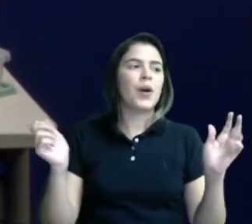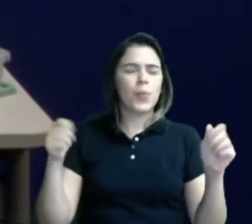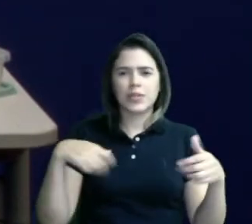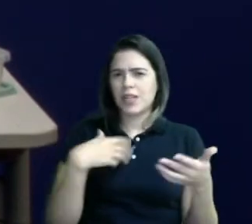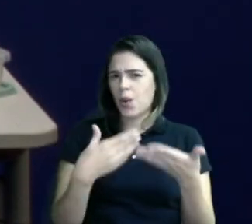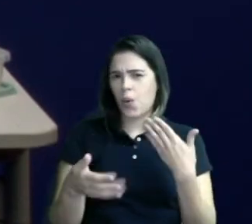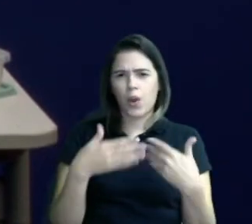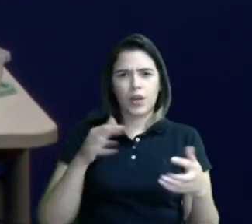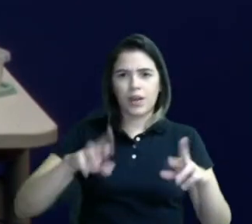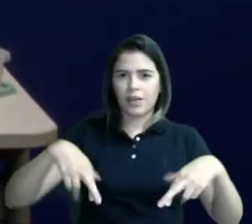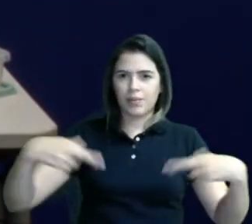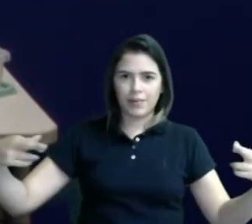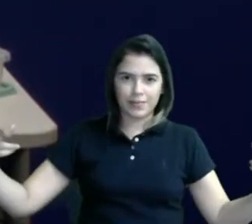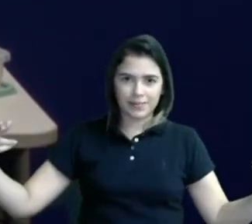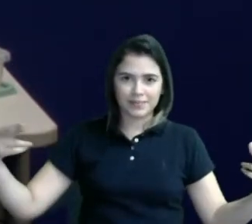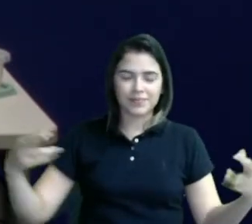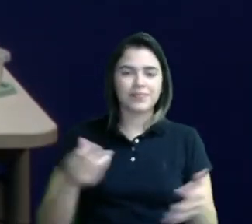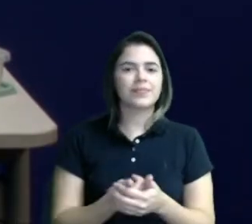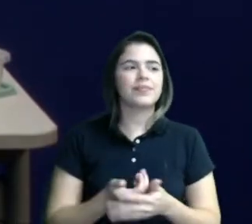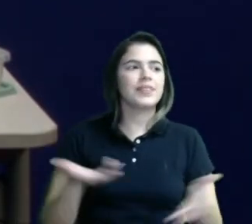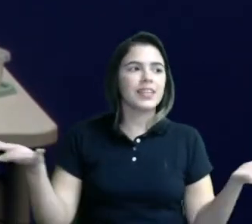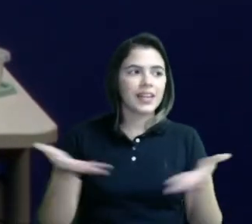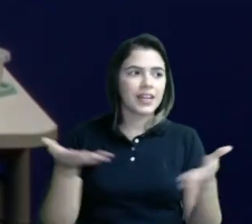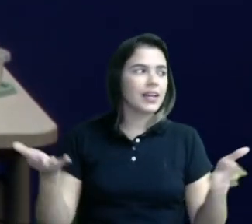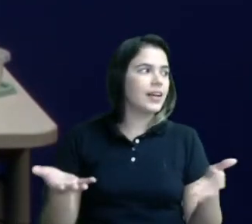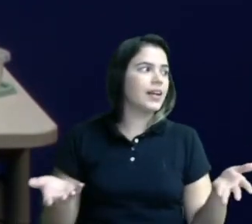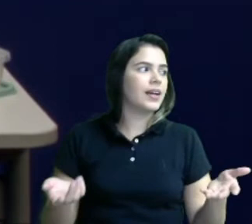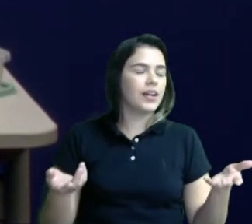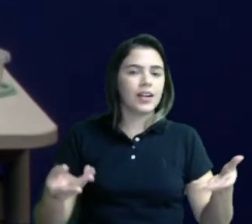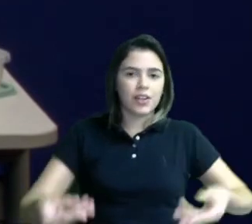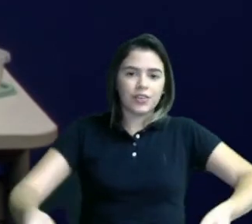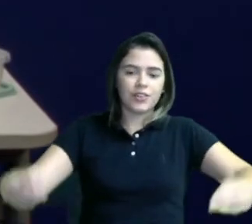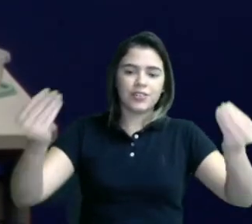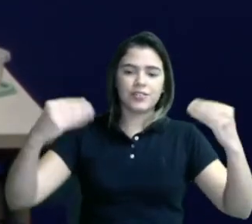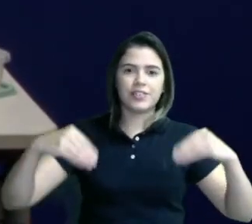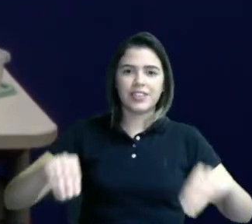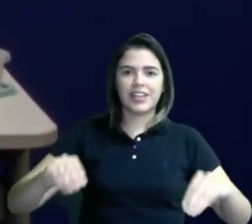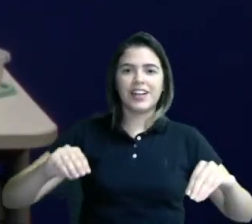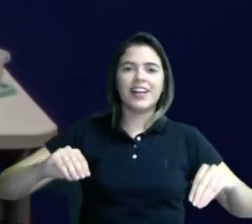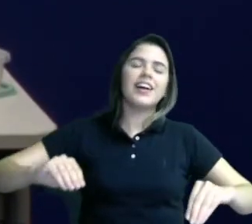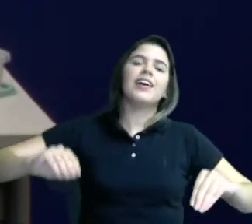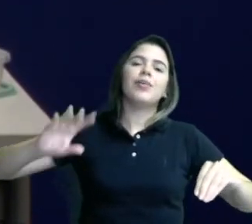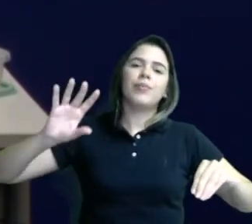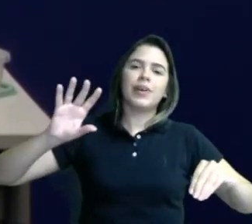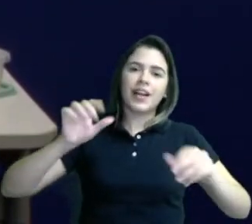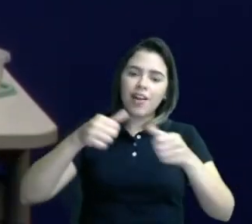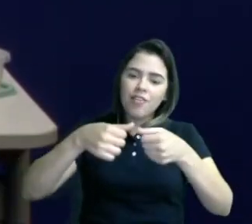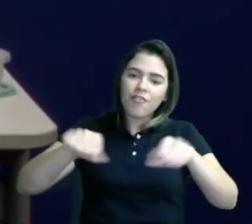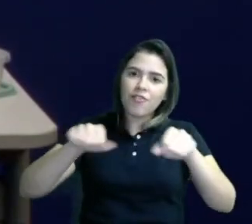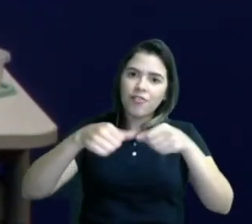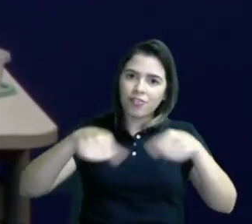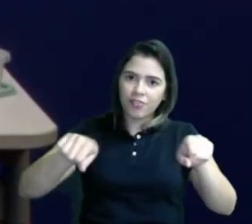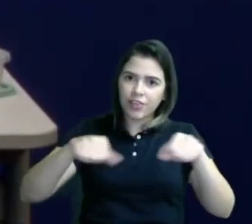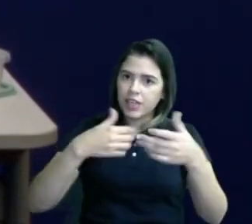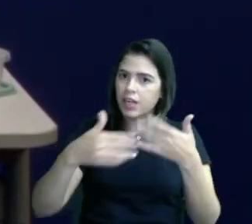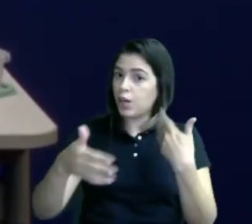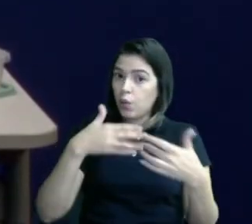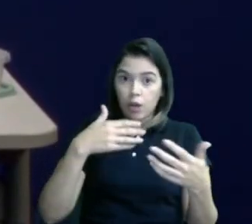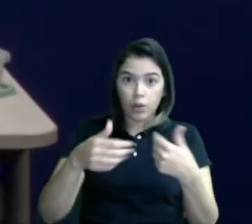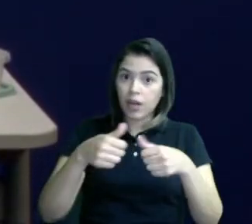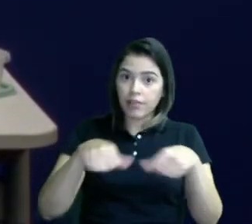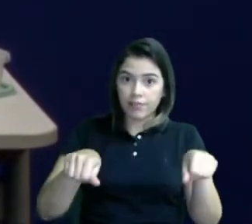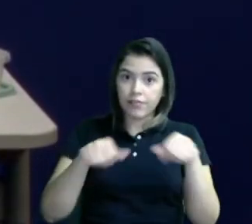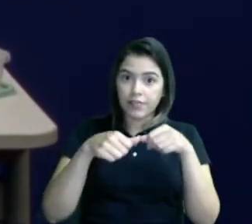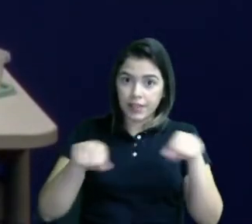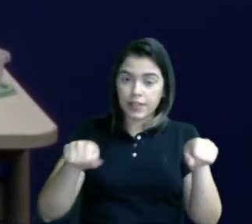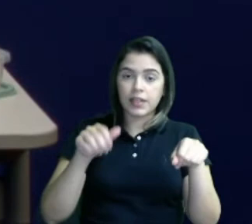qualquer barbante. E aí, vocês vão virar e vão pegar a fita durex. Pode ser qualquer tipo de fita também,